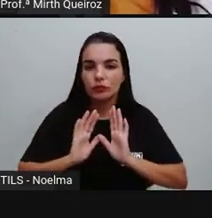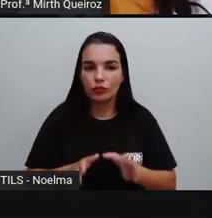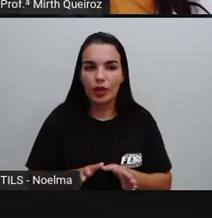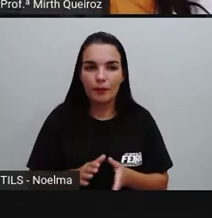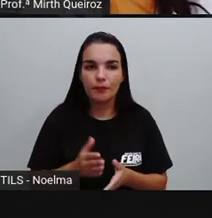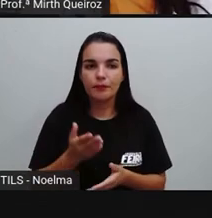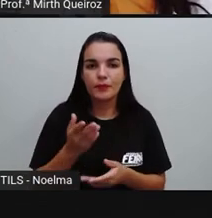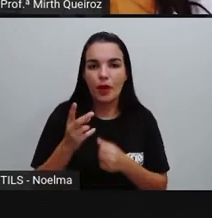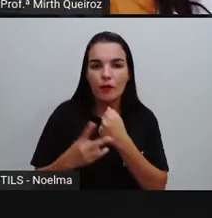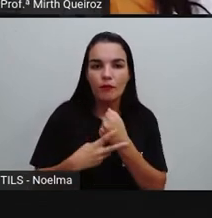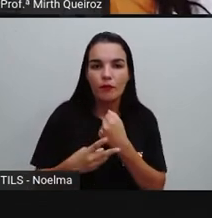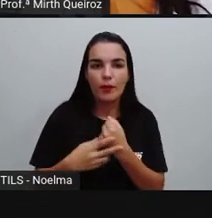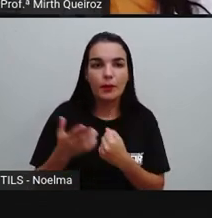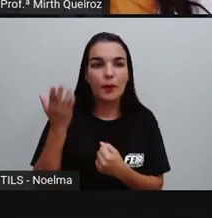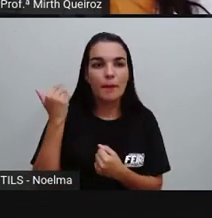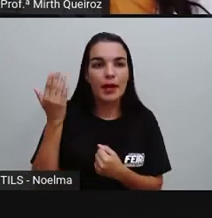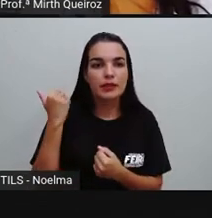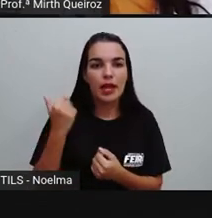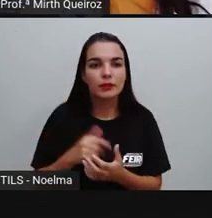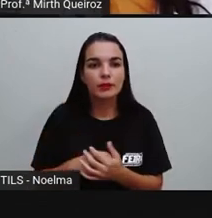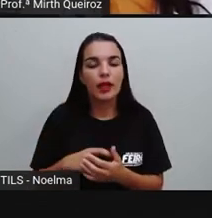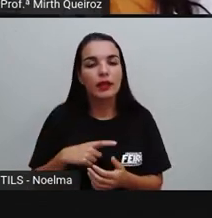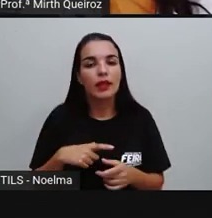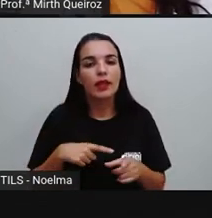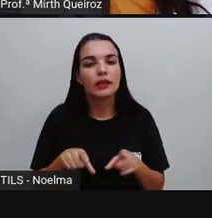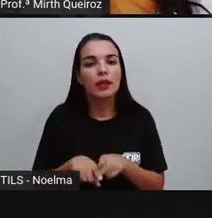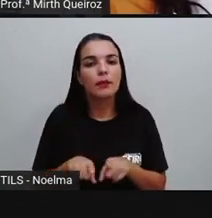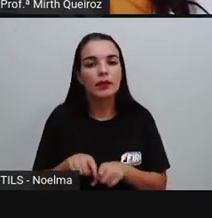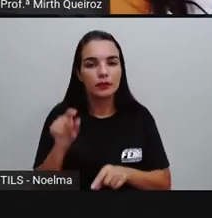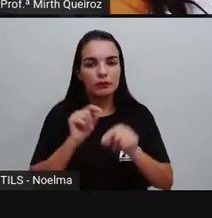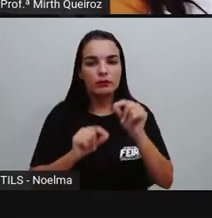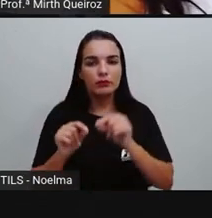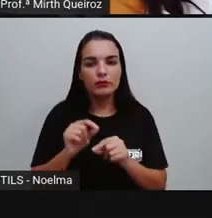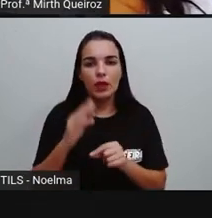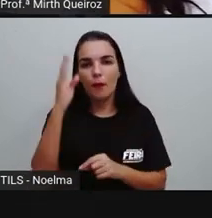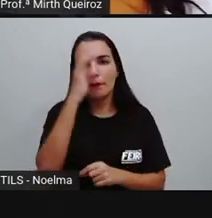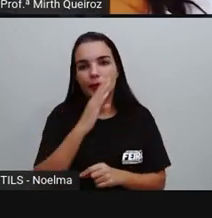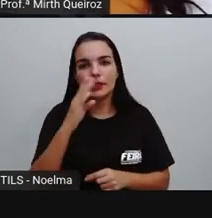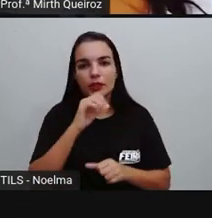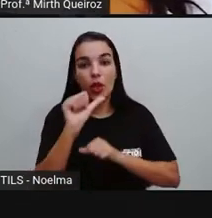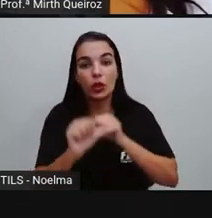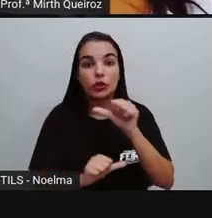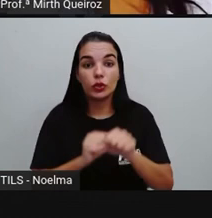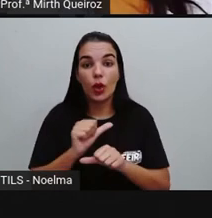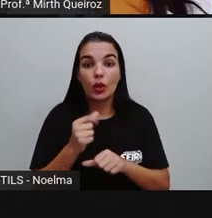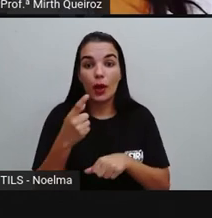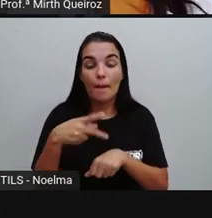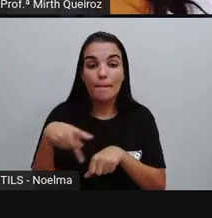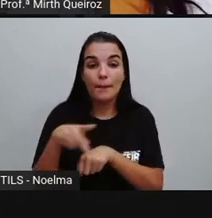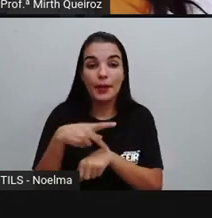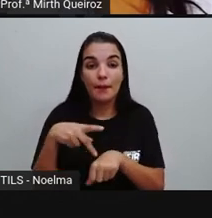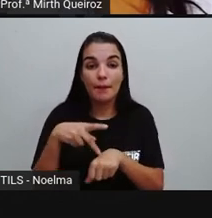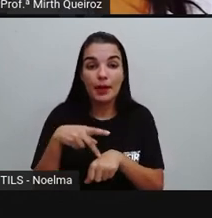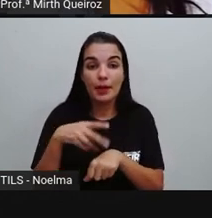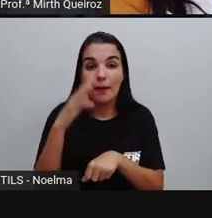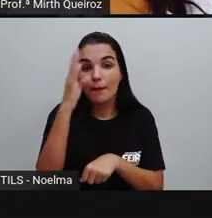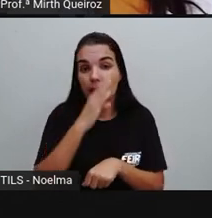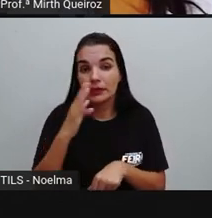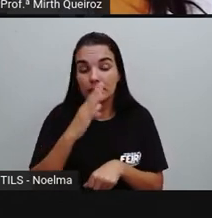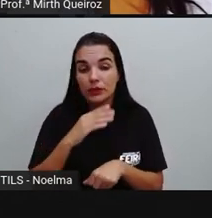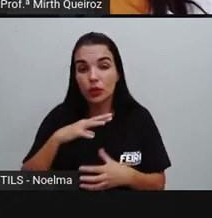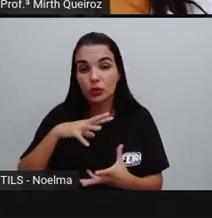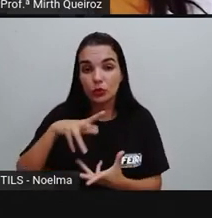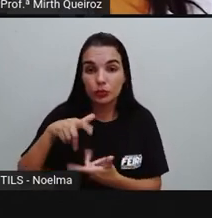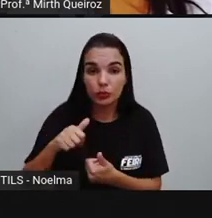passado. E nós temos aqui, com isso, o Brasil se torna um dos primeiros países do